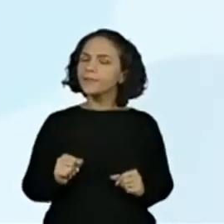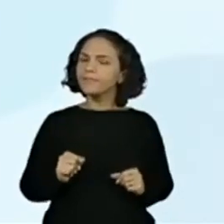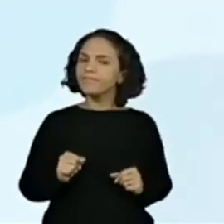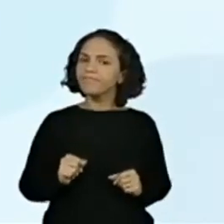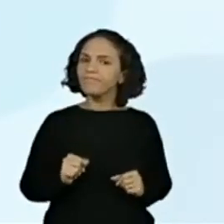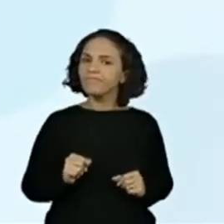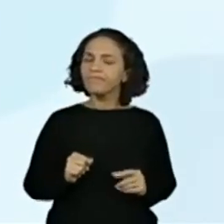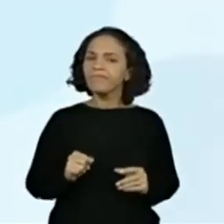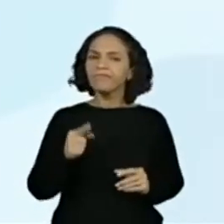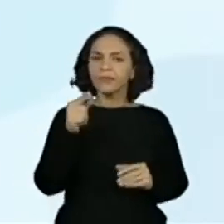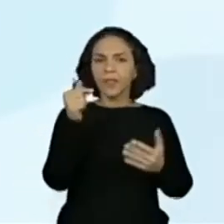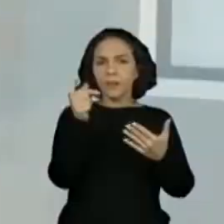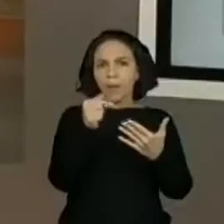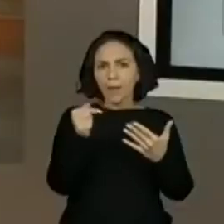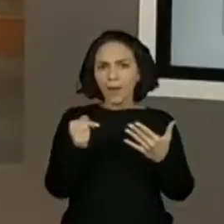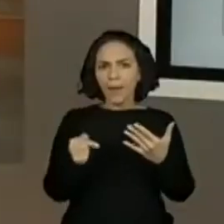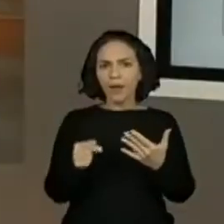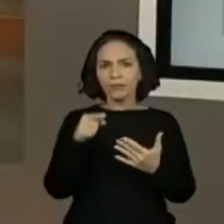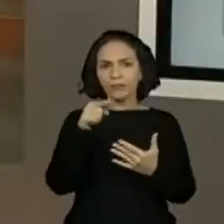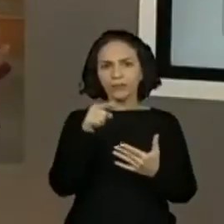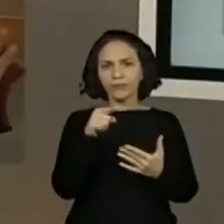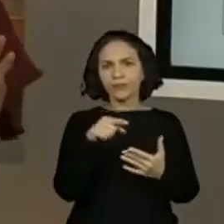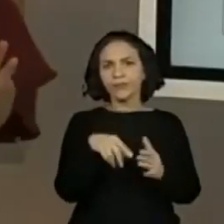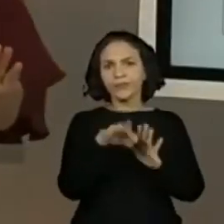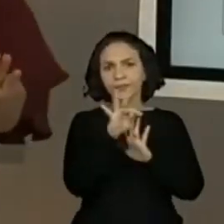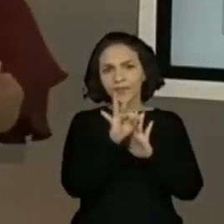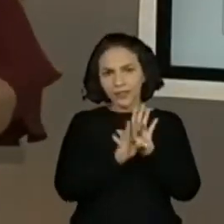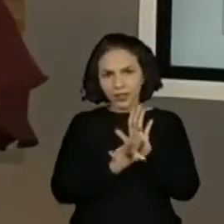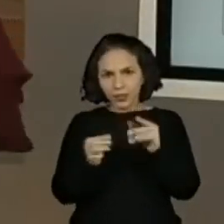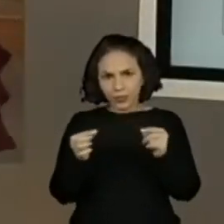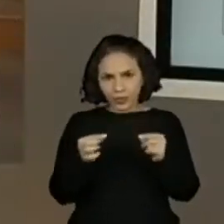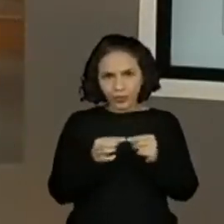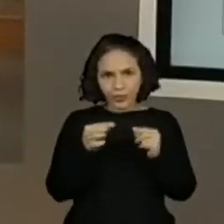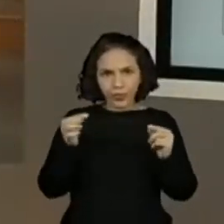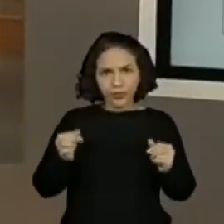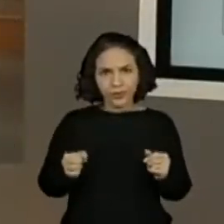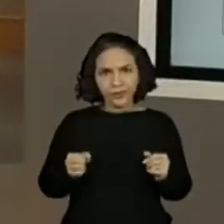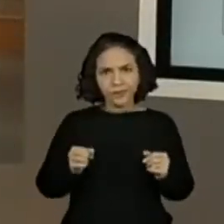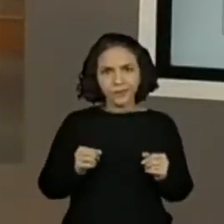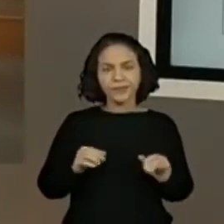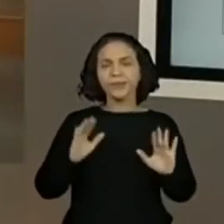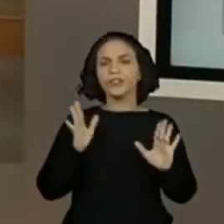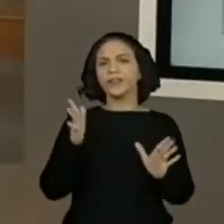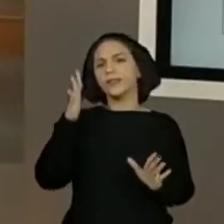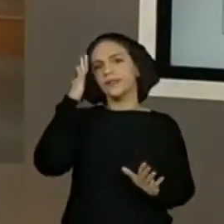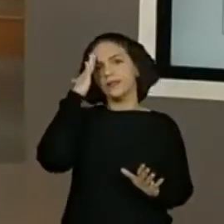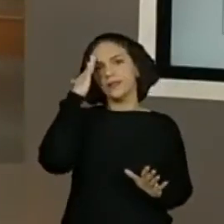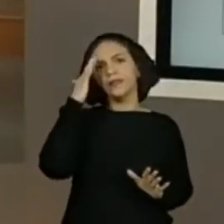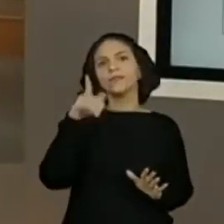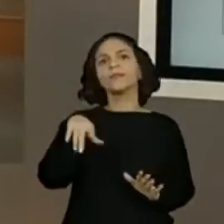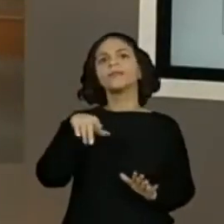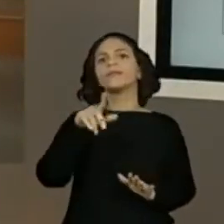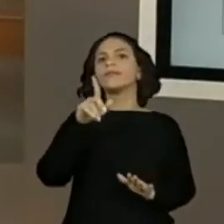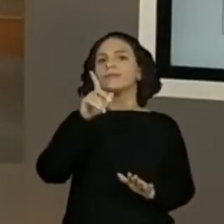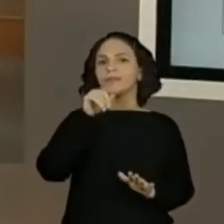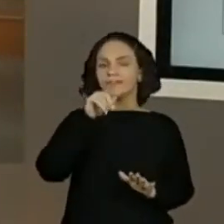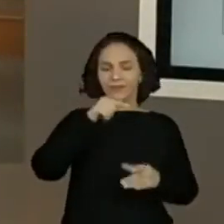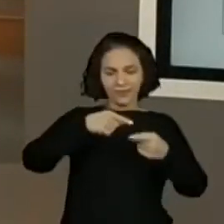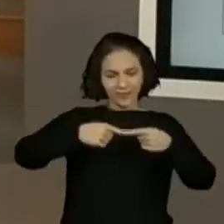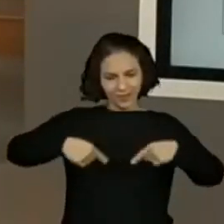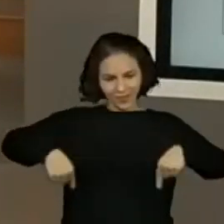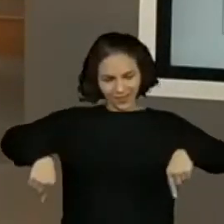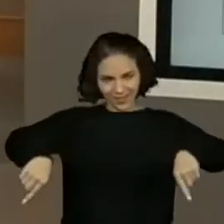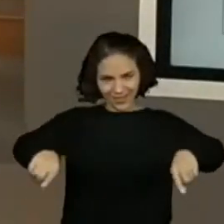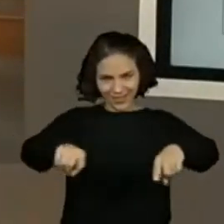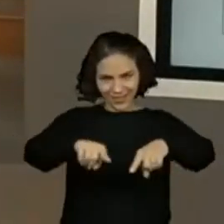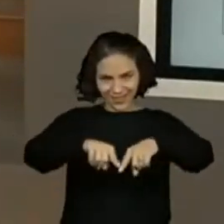ter elementos para construir o nosso final de conto aí? Então, já sabemos que é um lago, né, um reino do lago